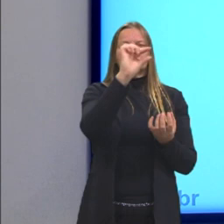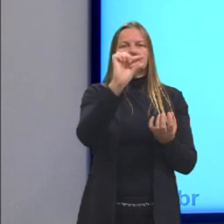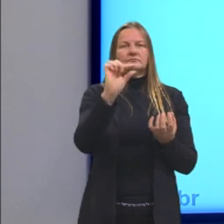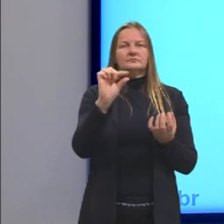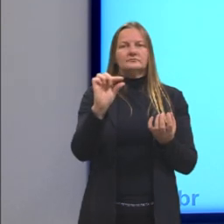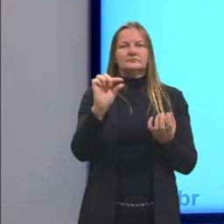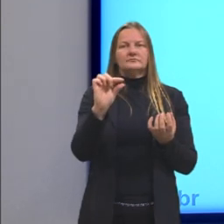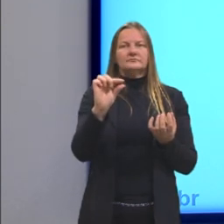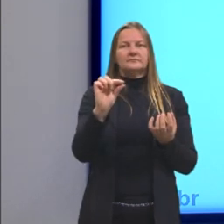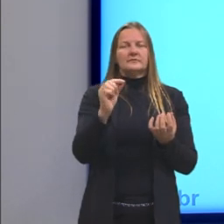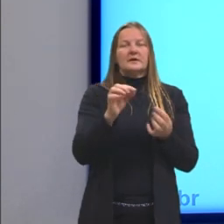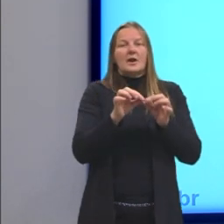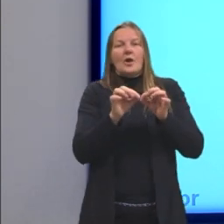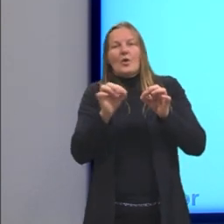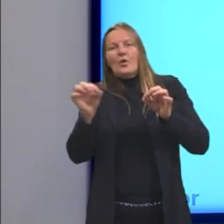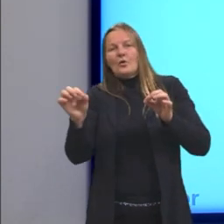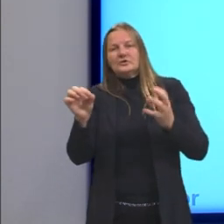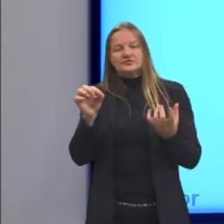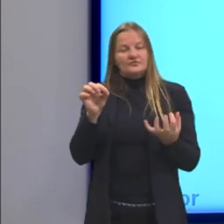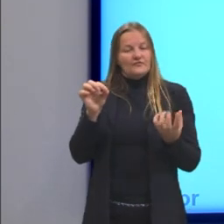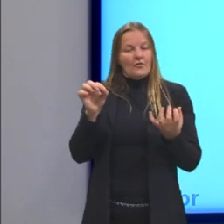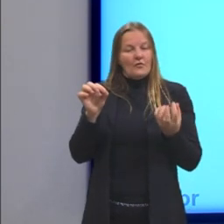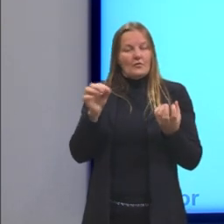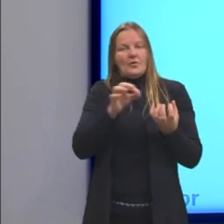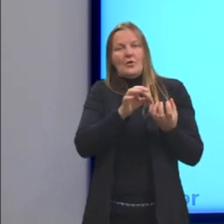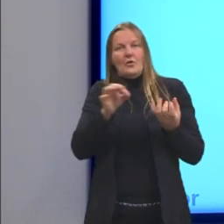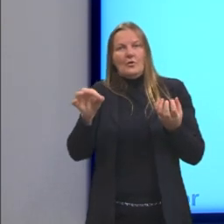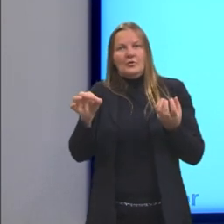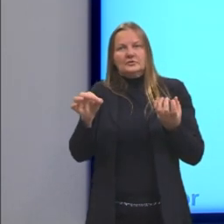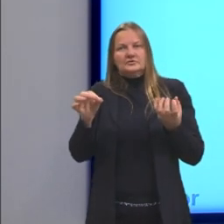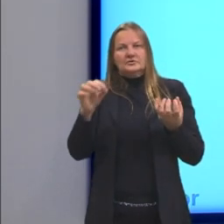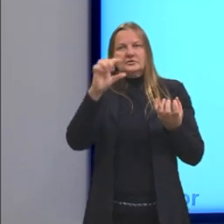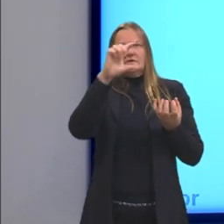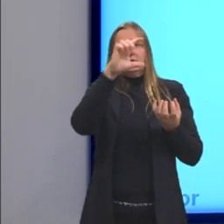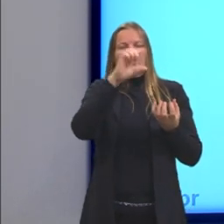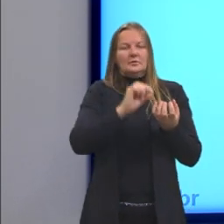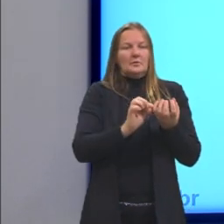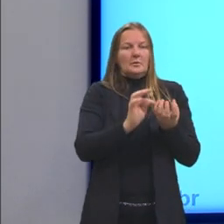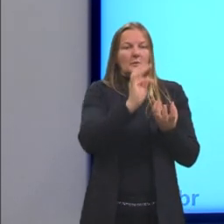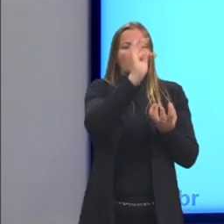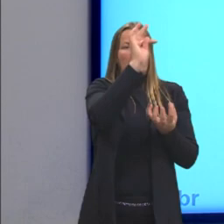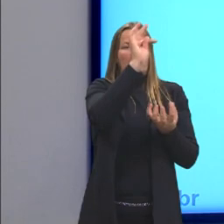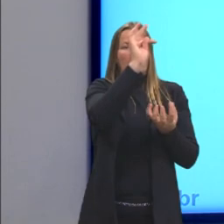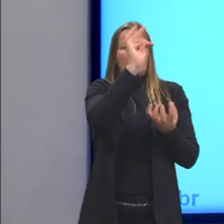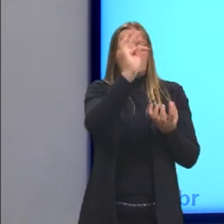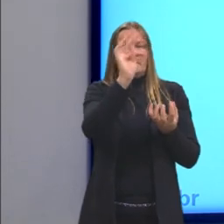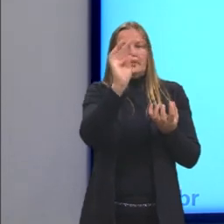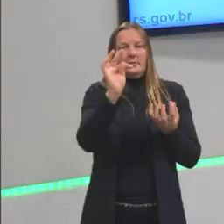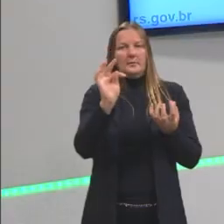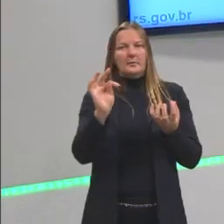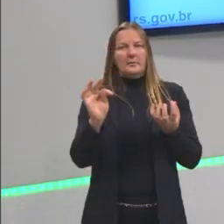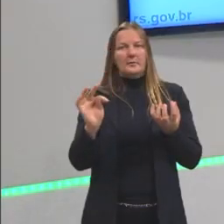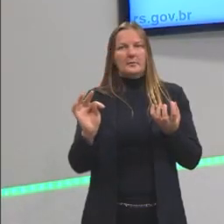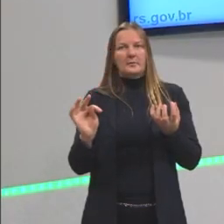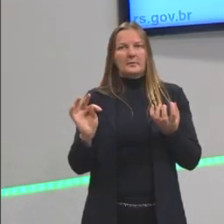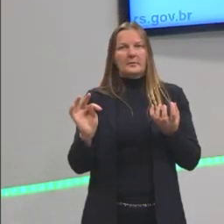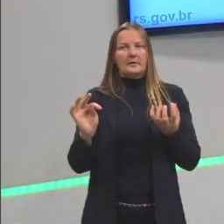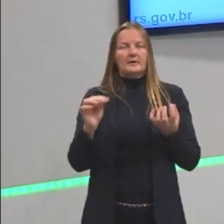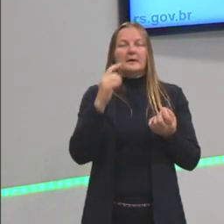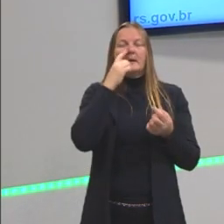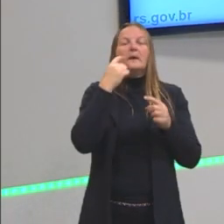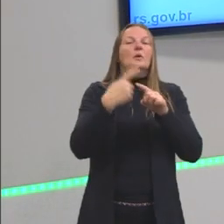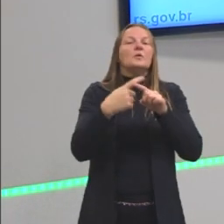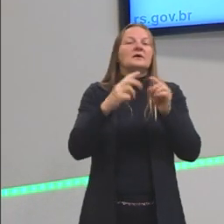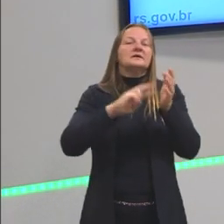aqui mais longe da chama, a gente vê que a temperatura baixou mais ainda. O que isso quer dizer? Gente, que